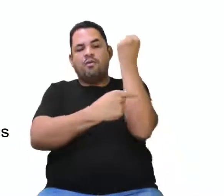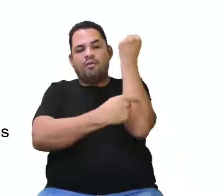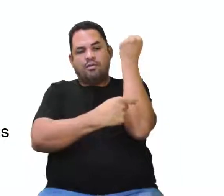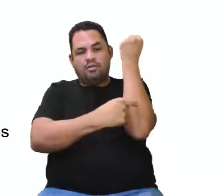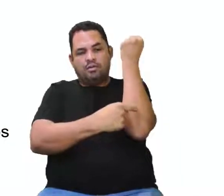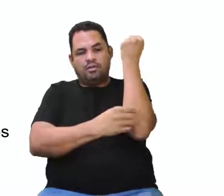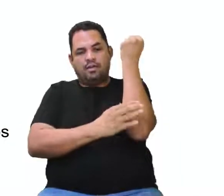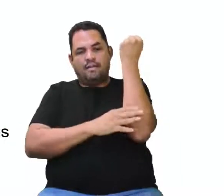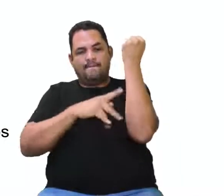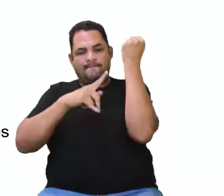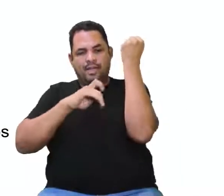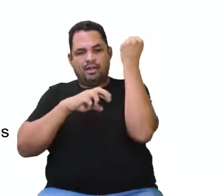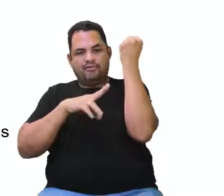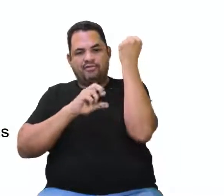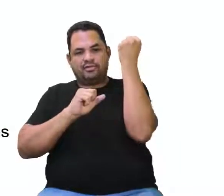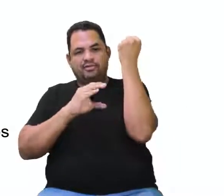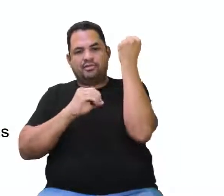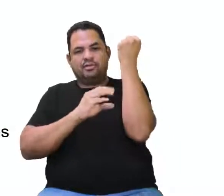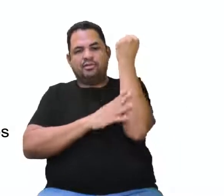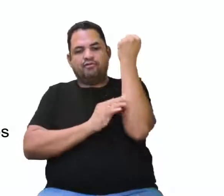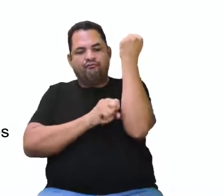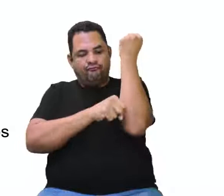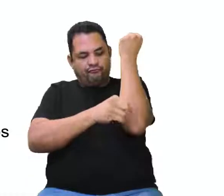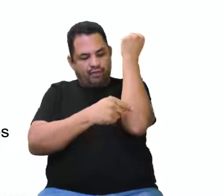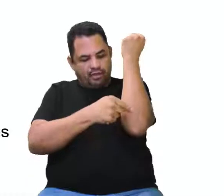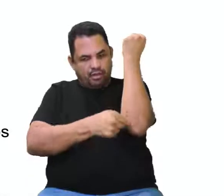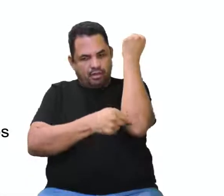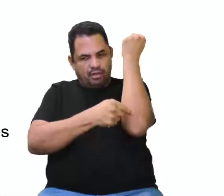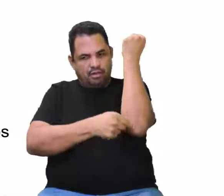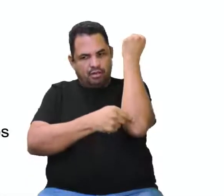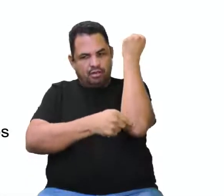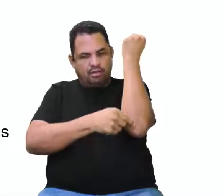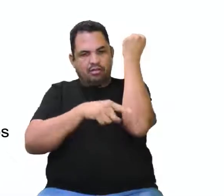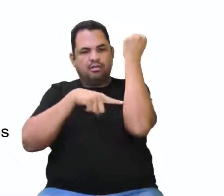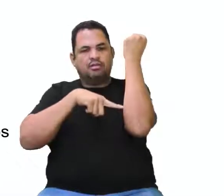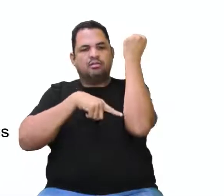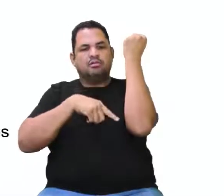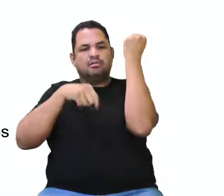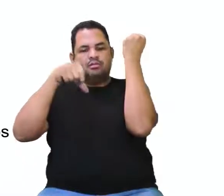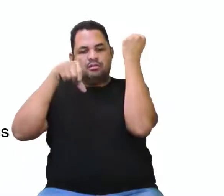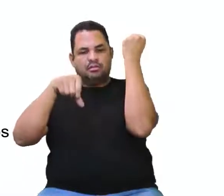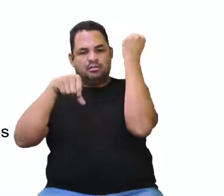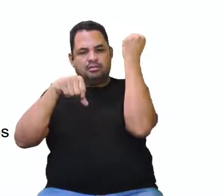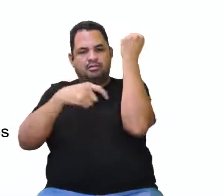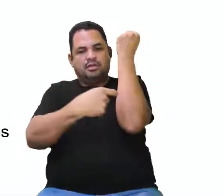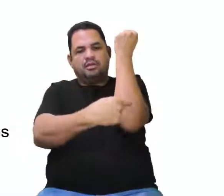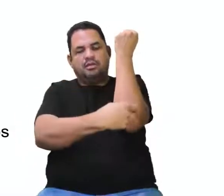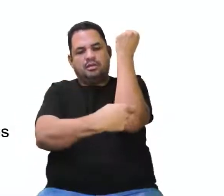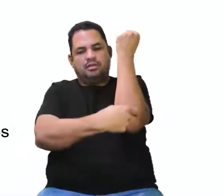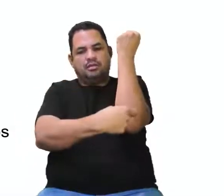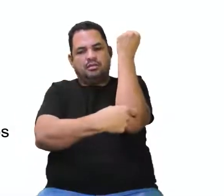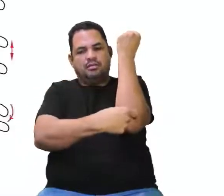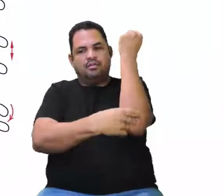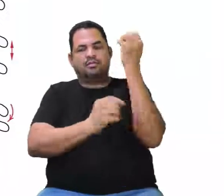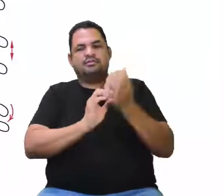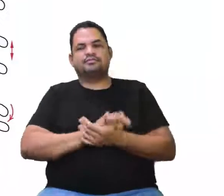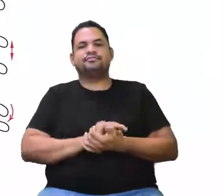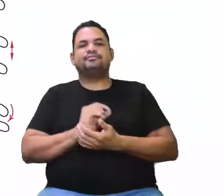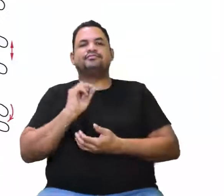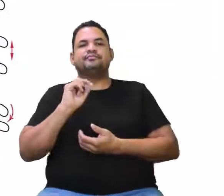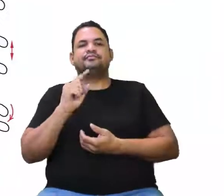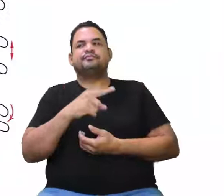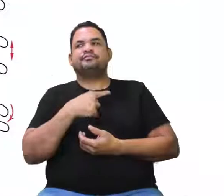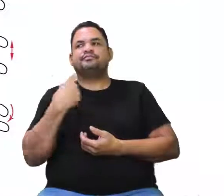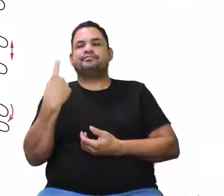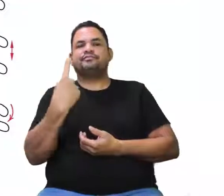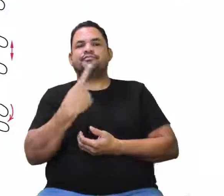da pelve, que é o nosso finalzinho aqui da nossa coluna, nós temos 9 vértebras ali. O que mais